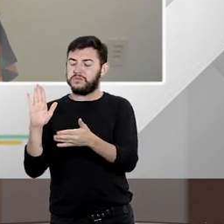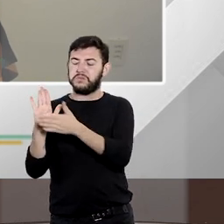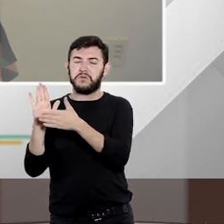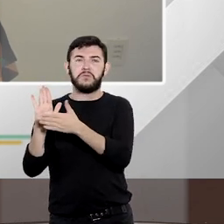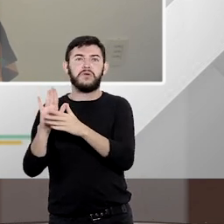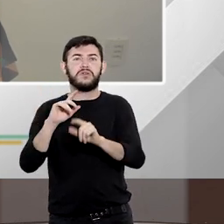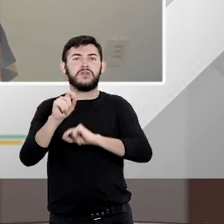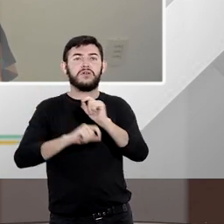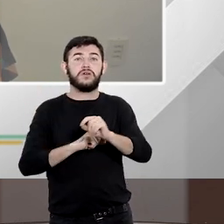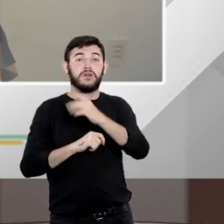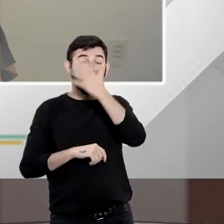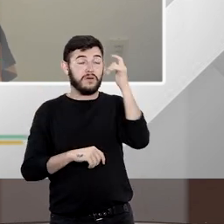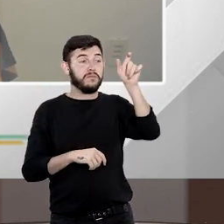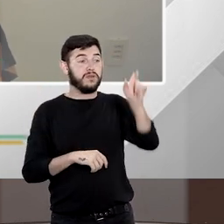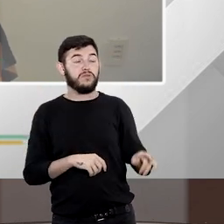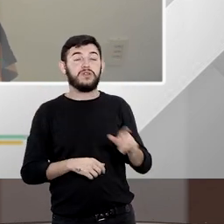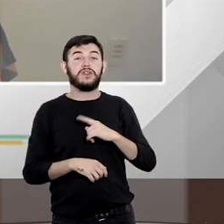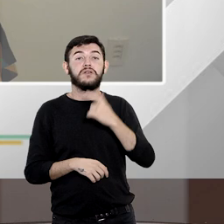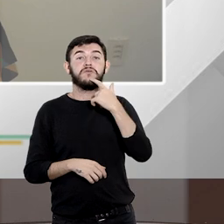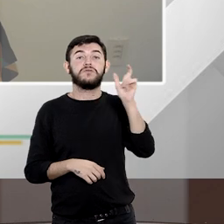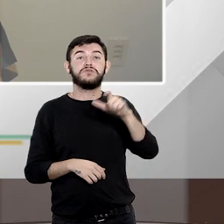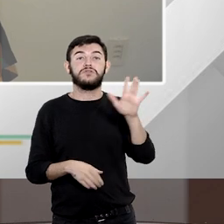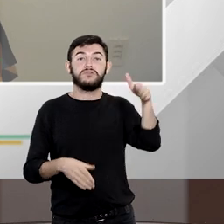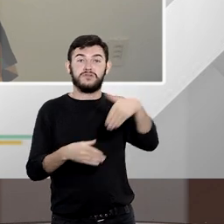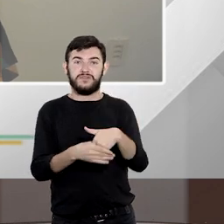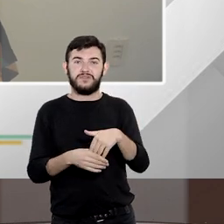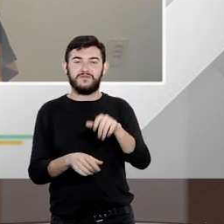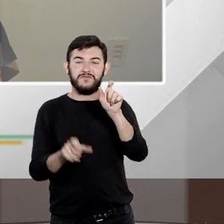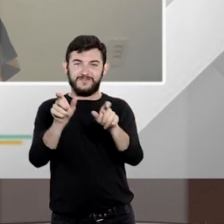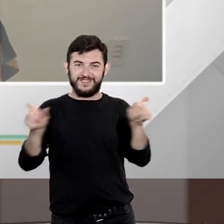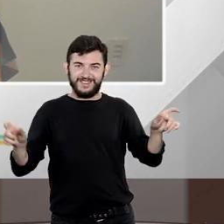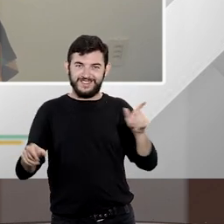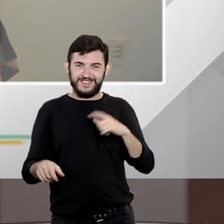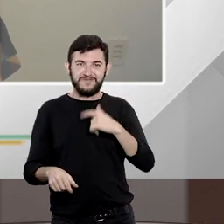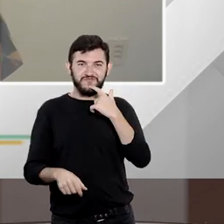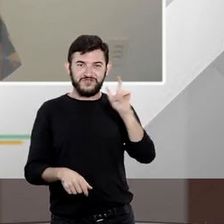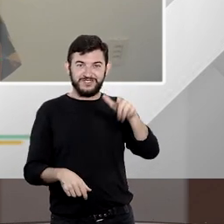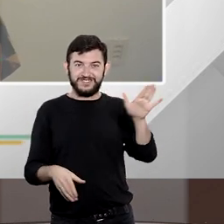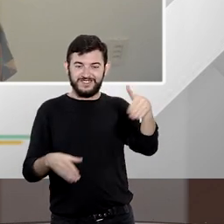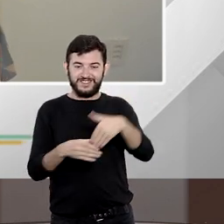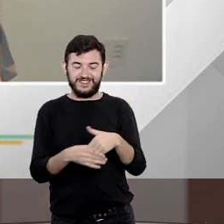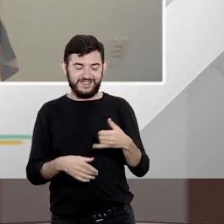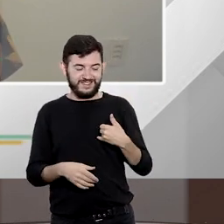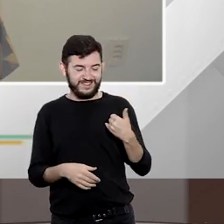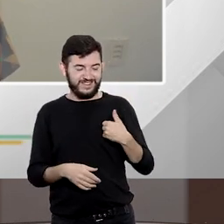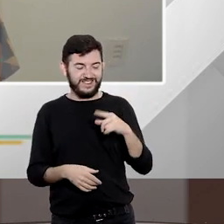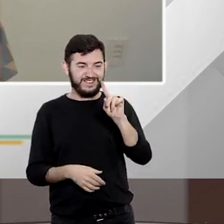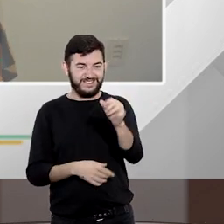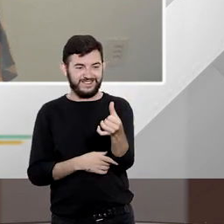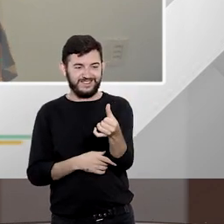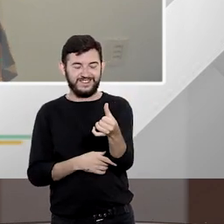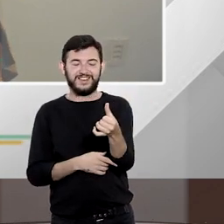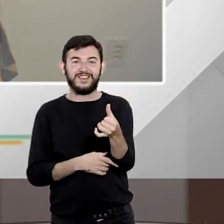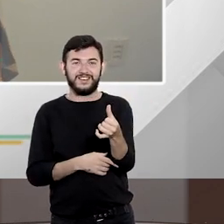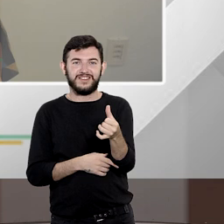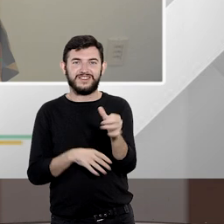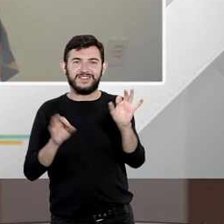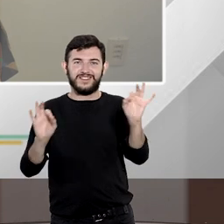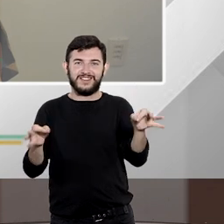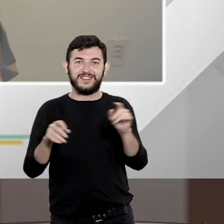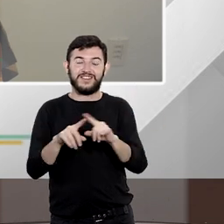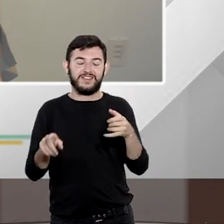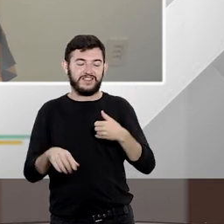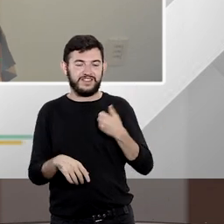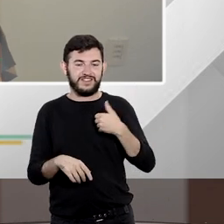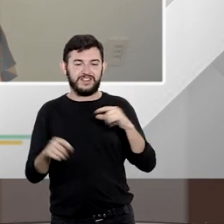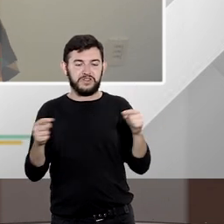tenha um título de eleitor ou seja se você tem um título de eleitor se você tem 16 anos que é a partir da idade a partir